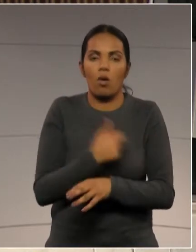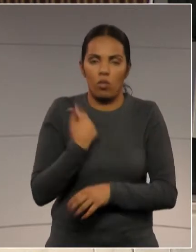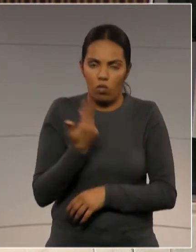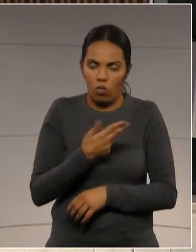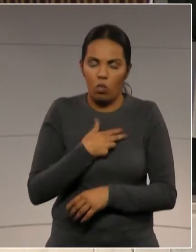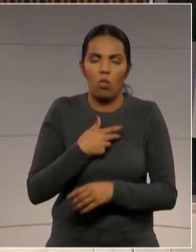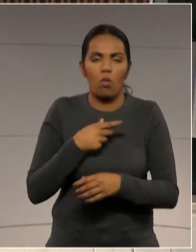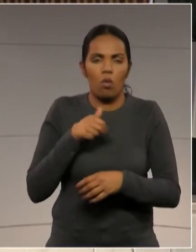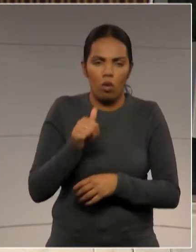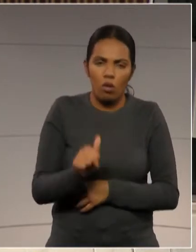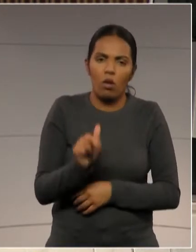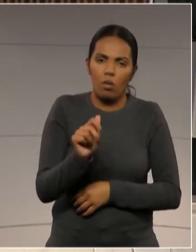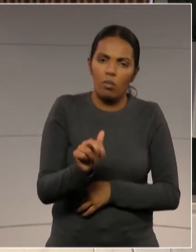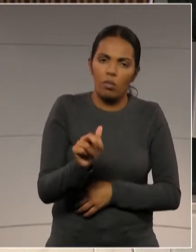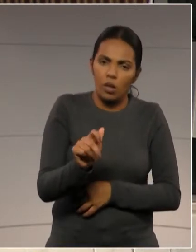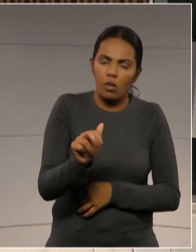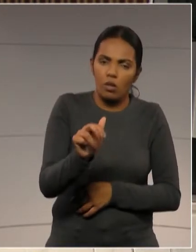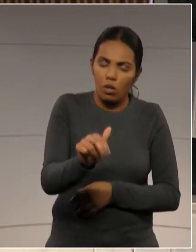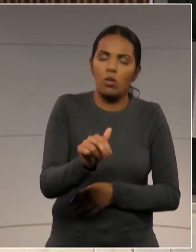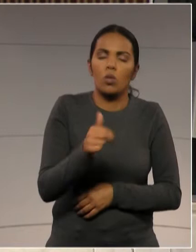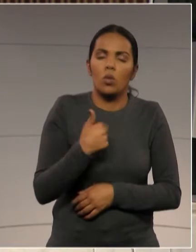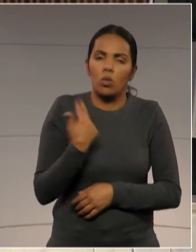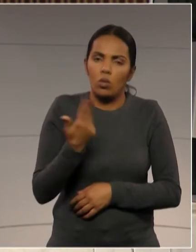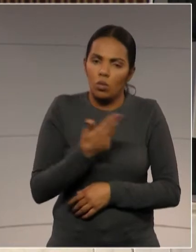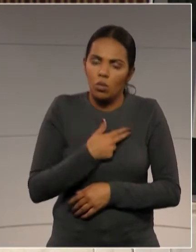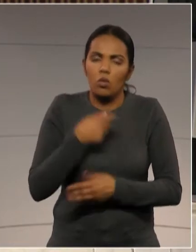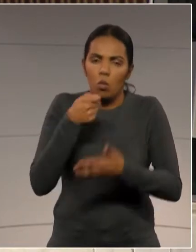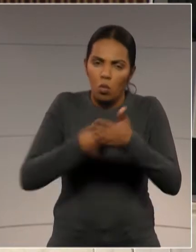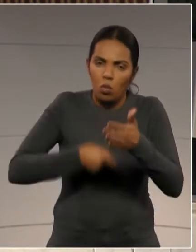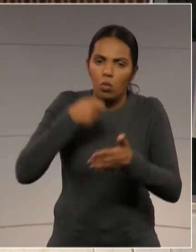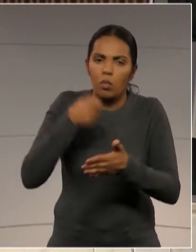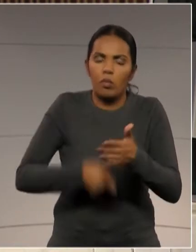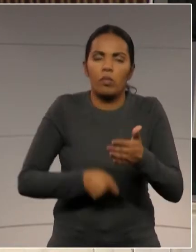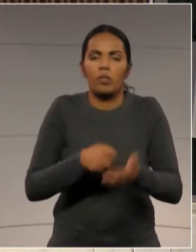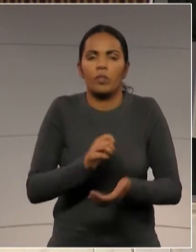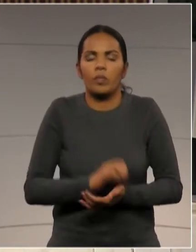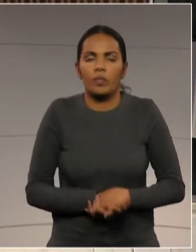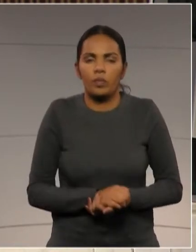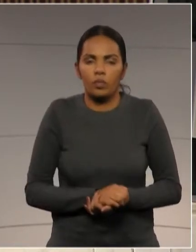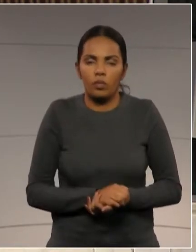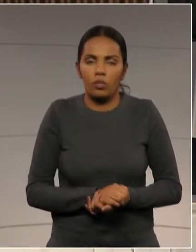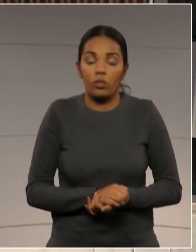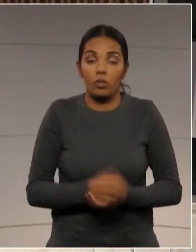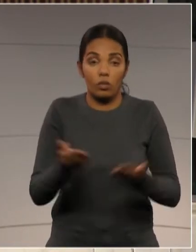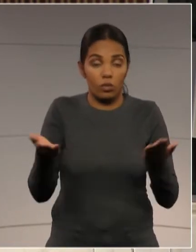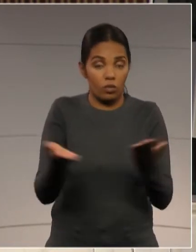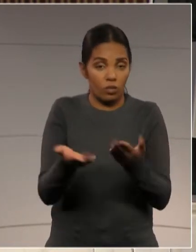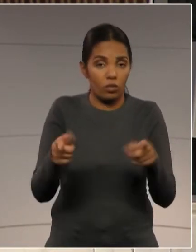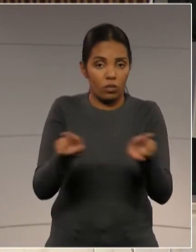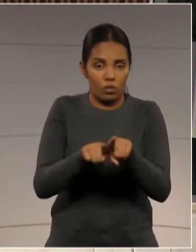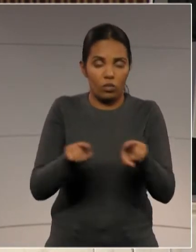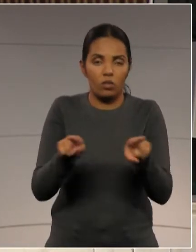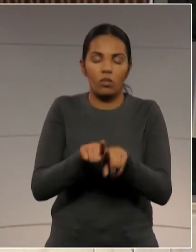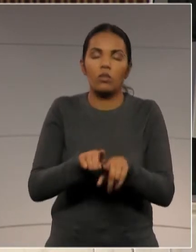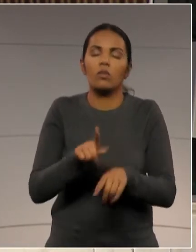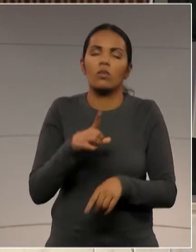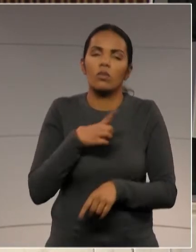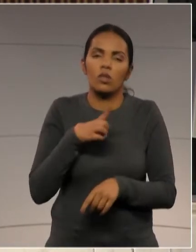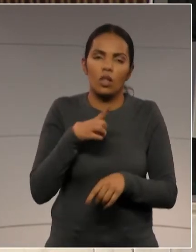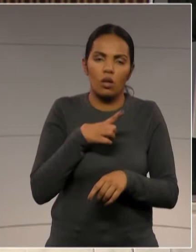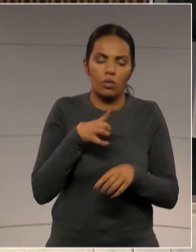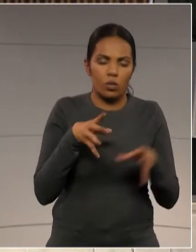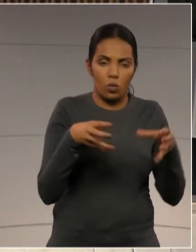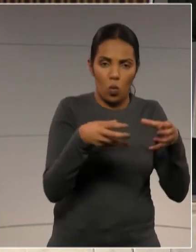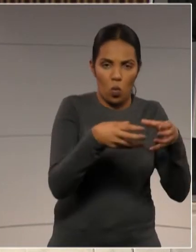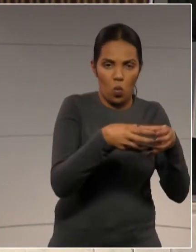dermos, nós estaremos dando para fazermos esse enfrentamento que é necessário. Tivemos hoje também na Comissão